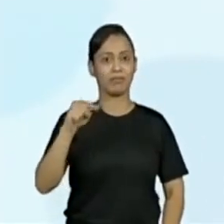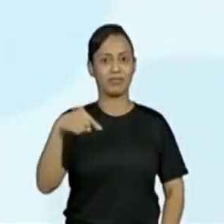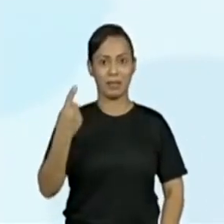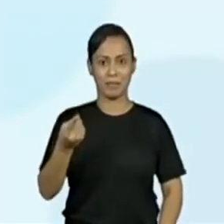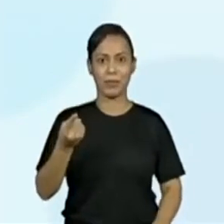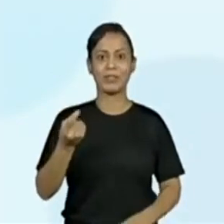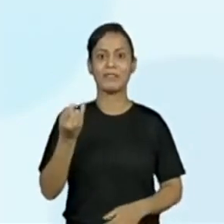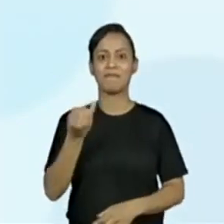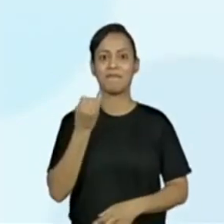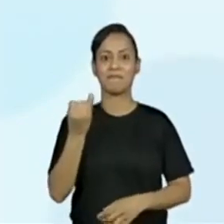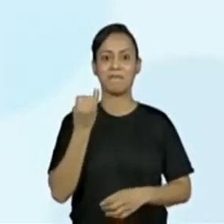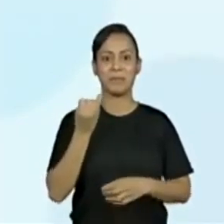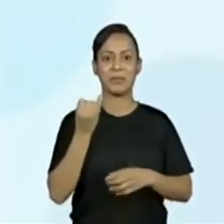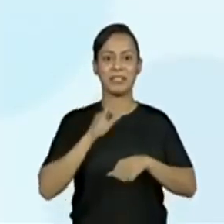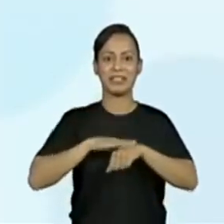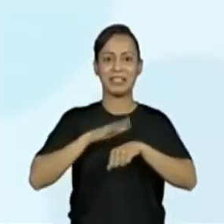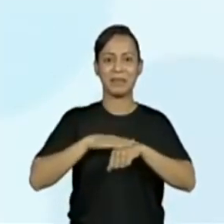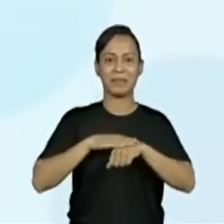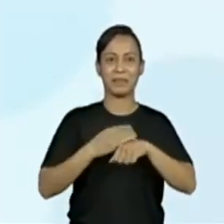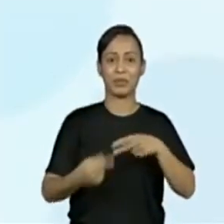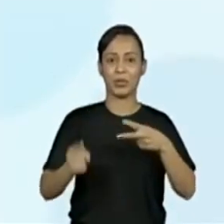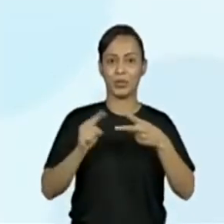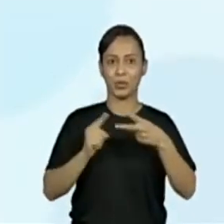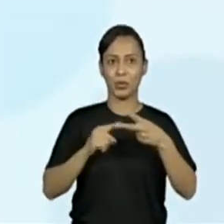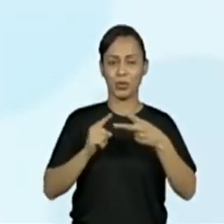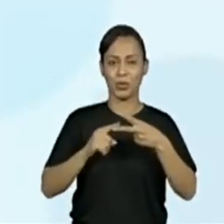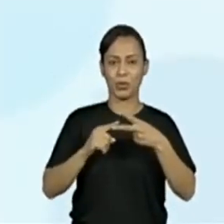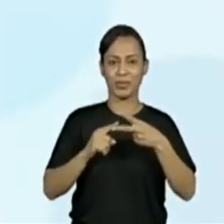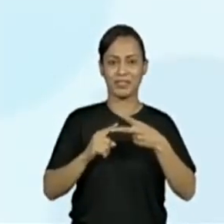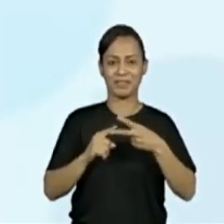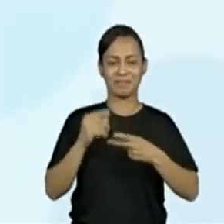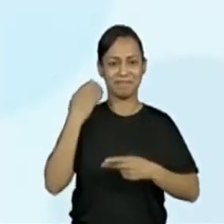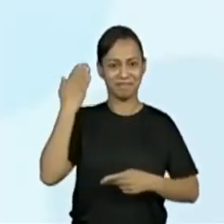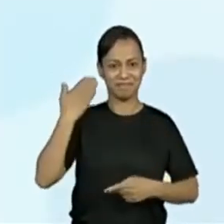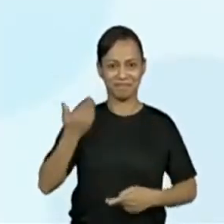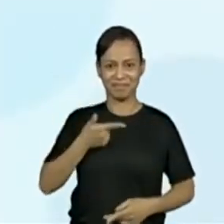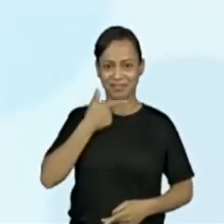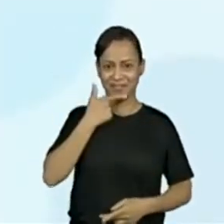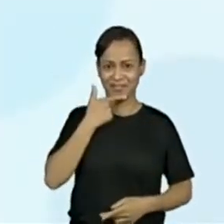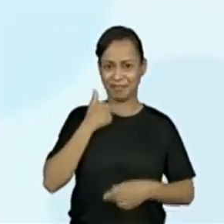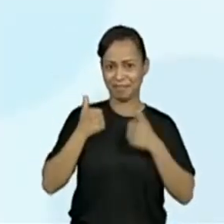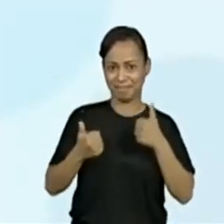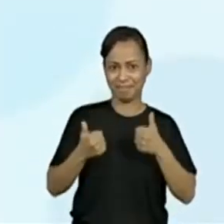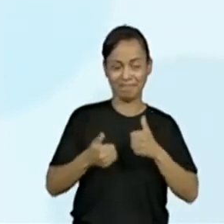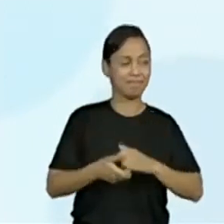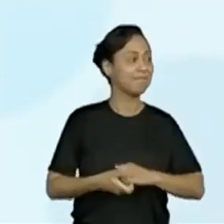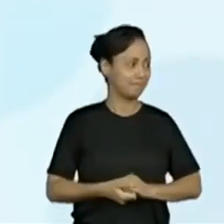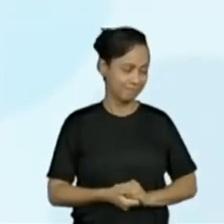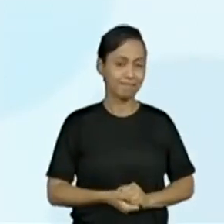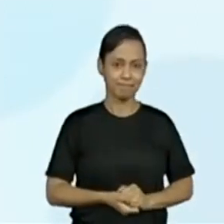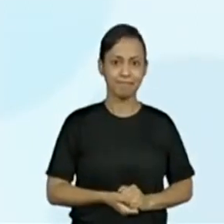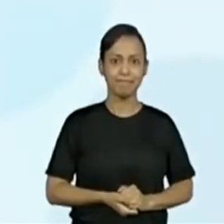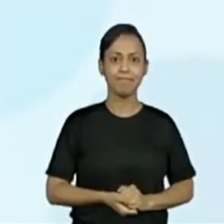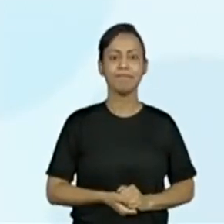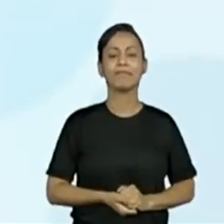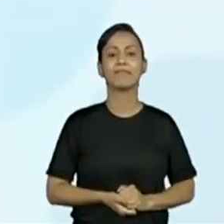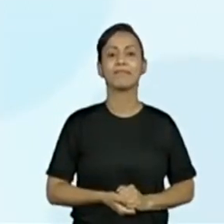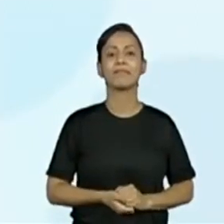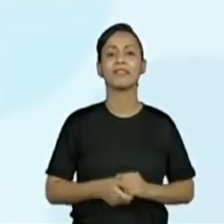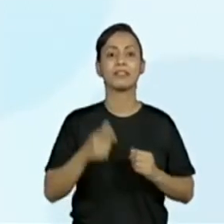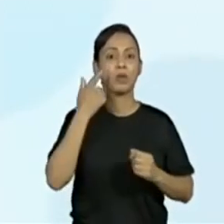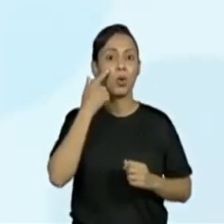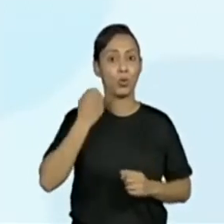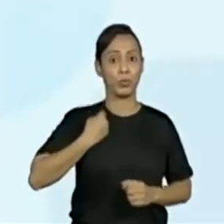Perfeito. Olha só, vamos deixar a outra aparecer? Bom, eu que leio agora. Então, todo mundo lendo comigo.